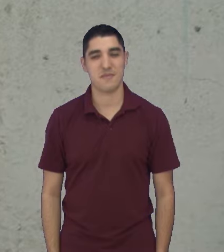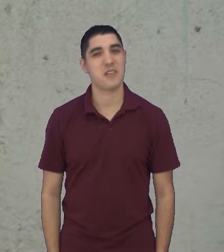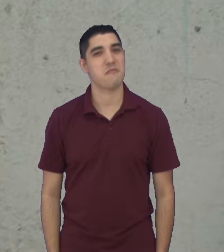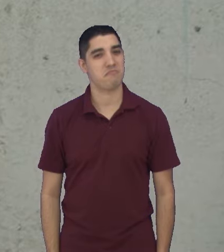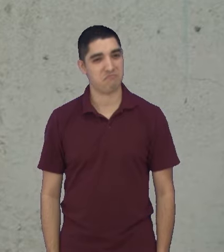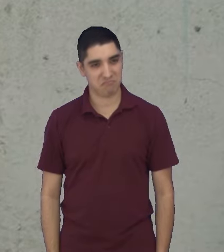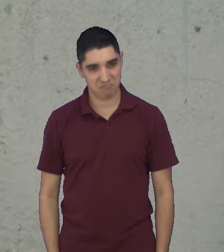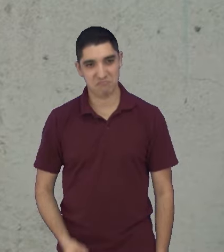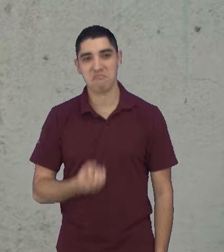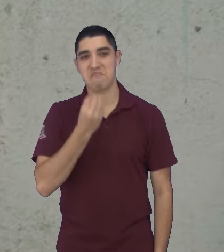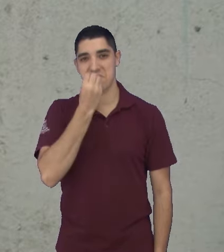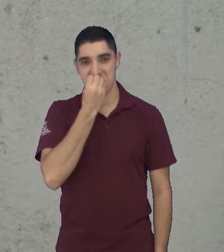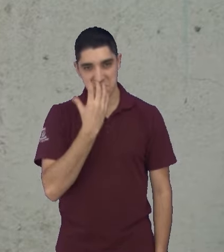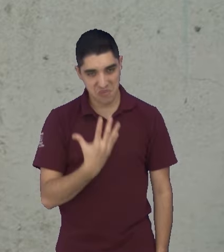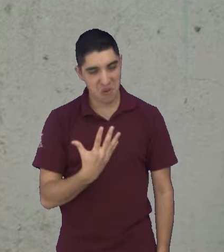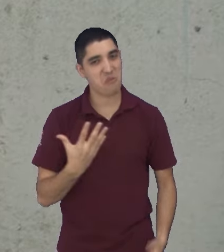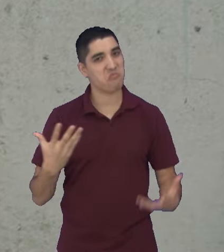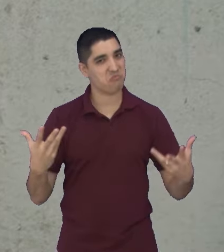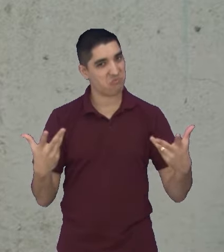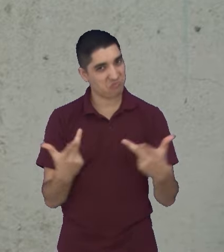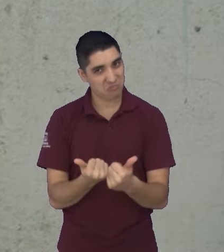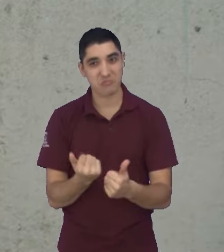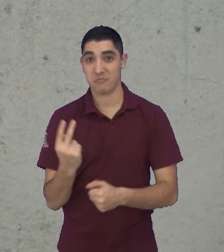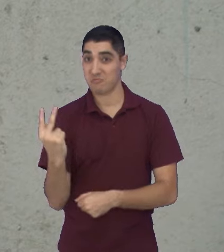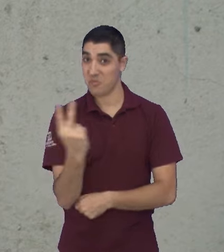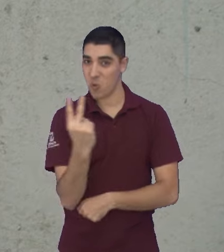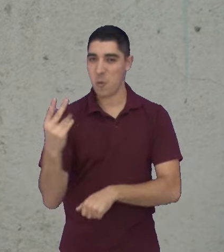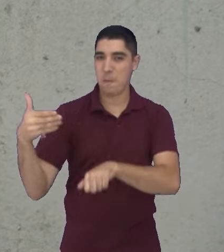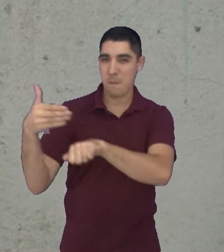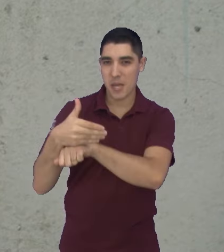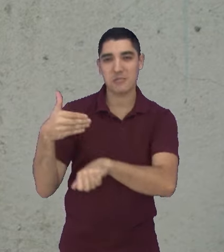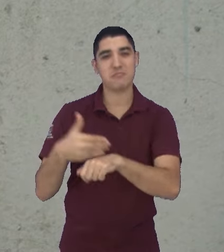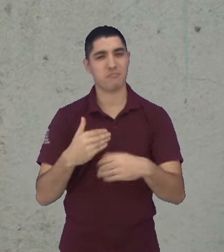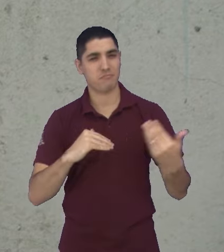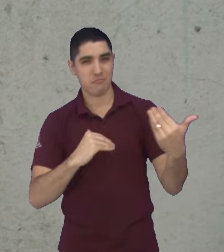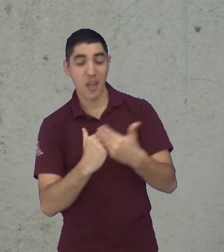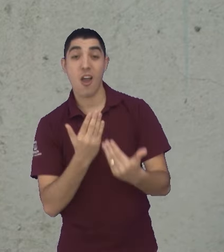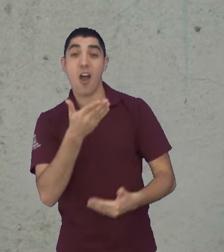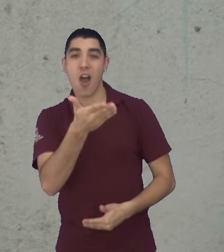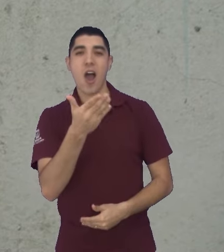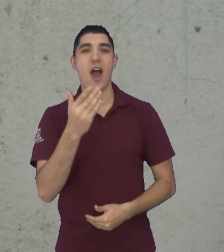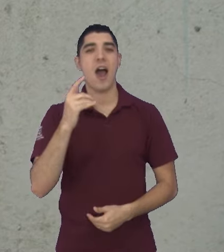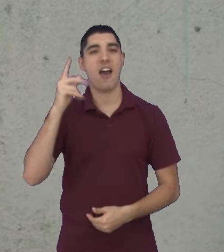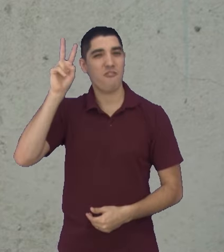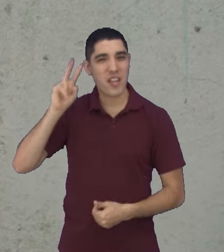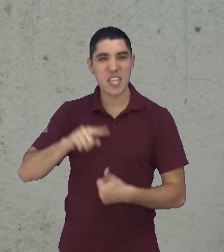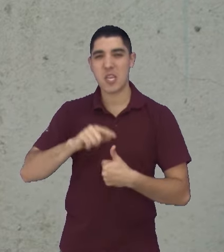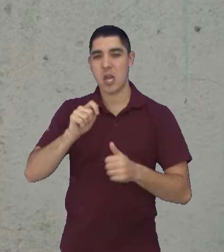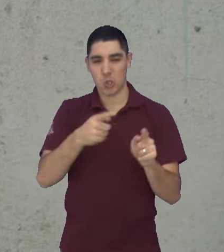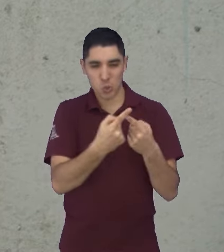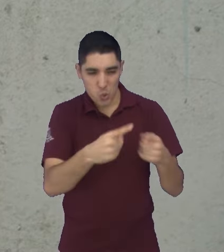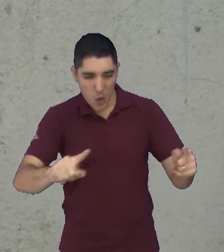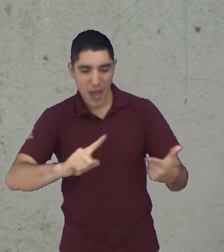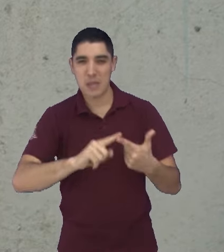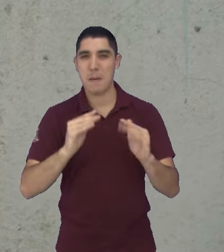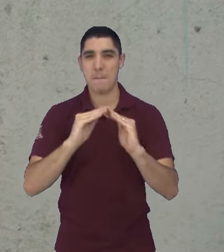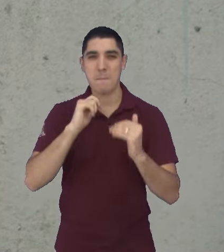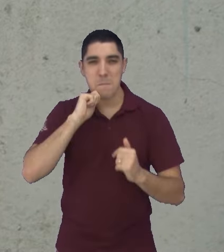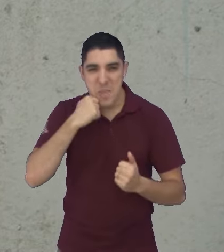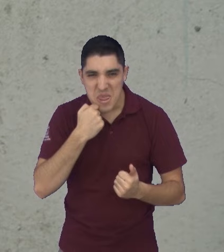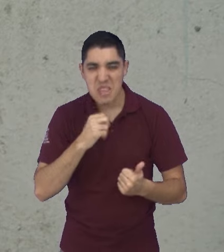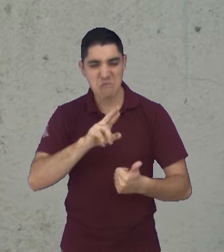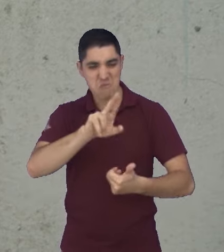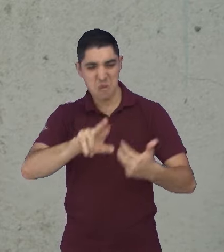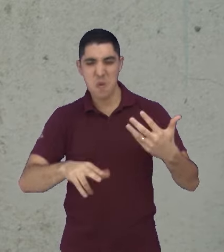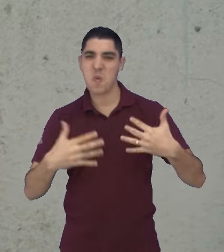Muito bom, Vanessa e Euclides. Muito obrigada pela participação de vocês. Vanessa, ó, churrasqueira, padeira, olha, parabéns, viu, Vanessa? Está caindo, saindo bem,